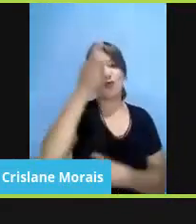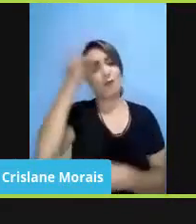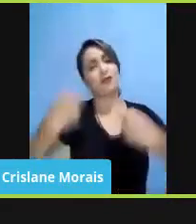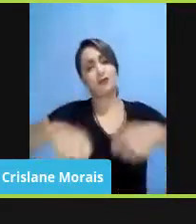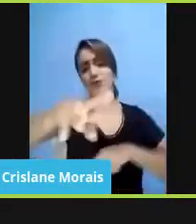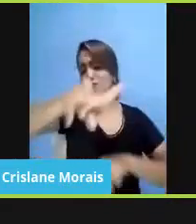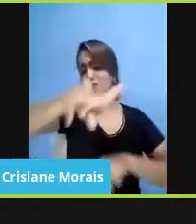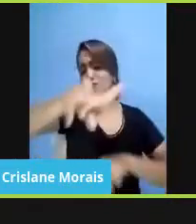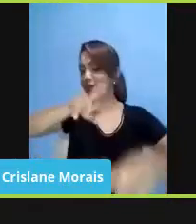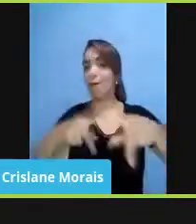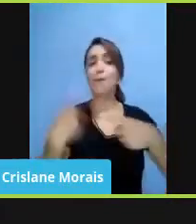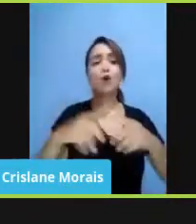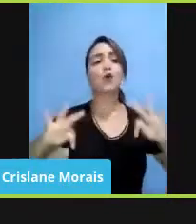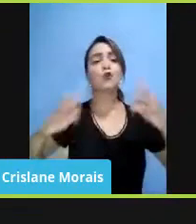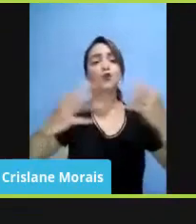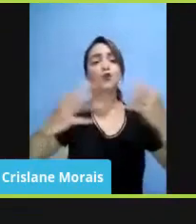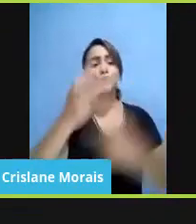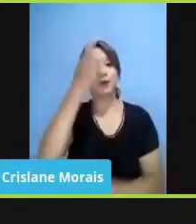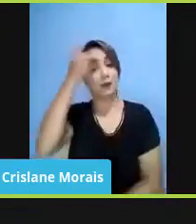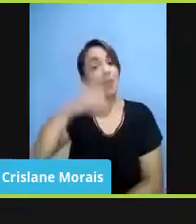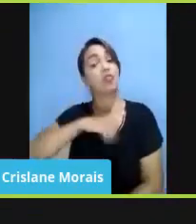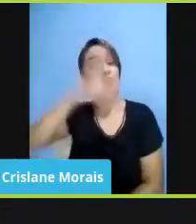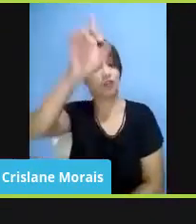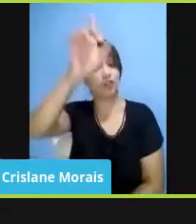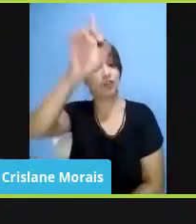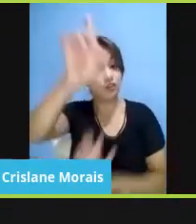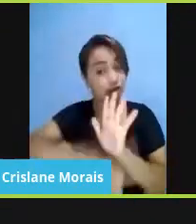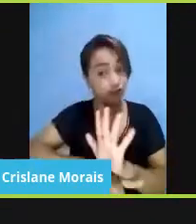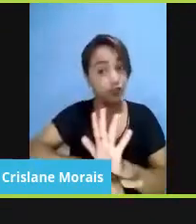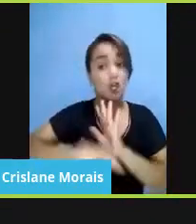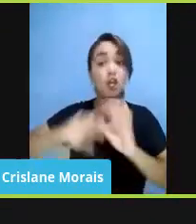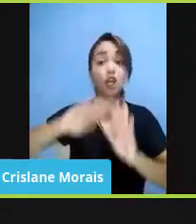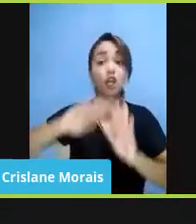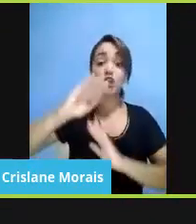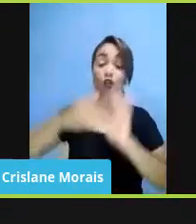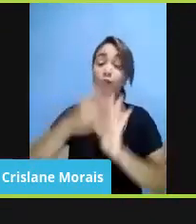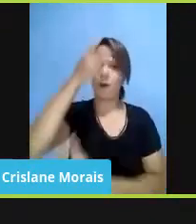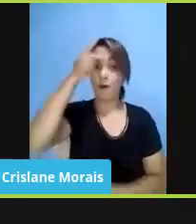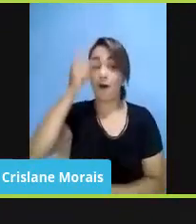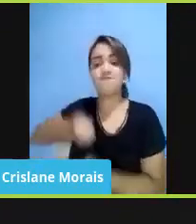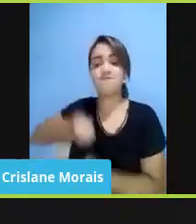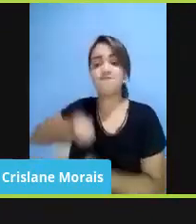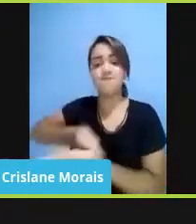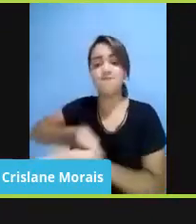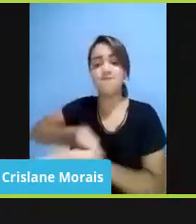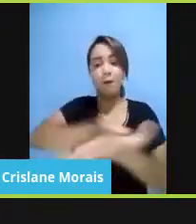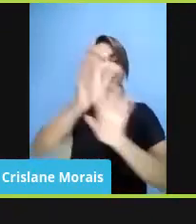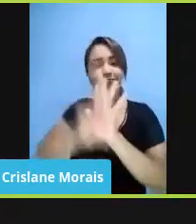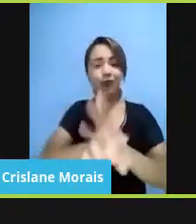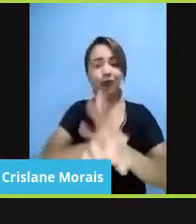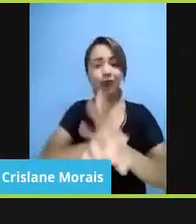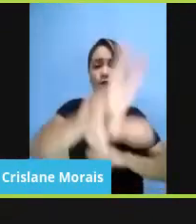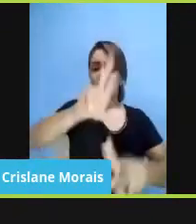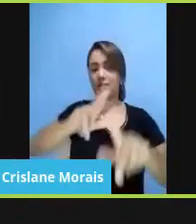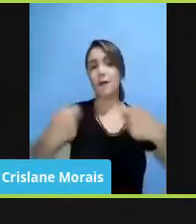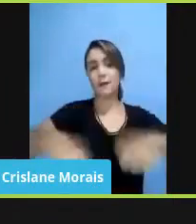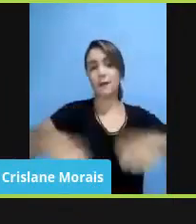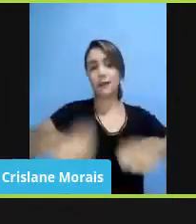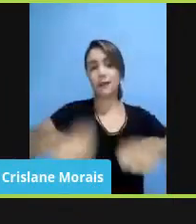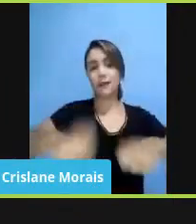direitos e todas vão exercer esses direitos de maneira diferente. Então, garantir que a educação